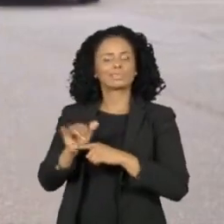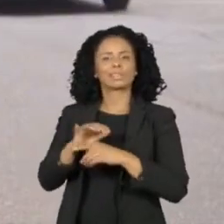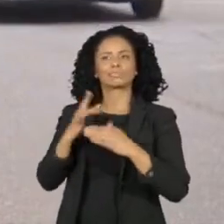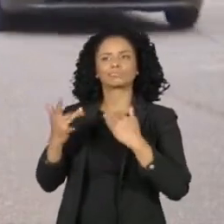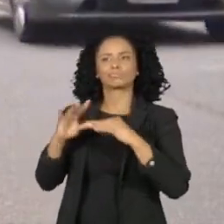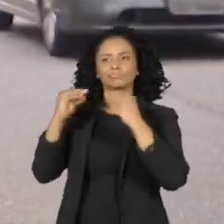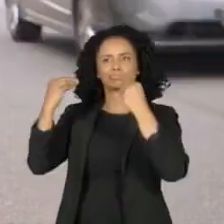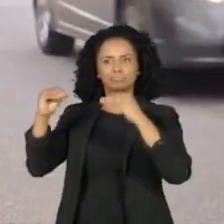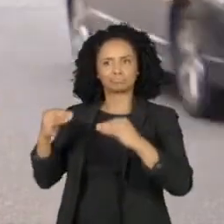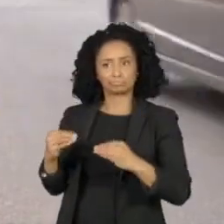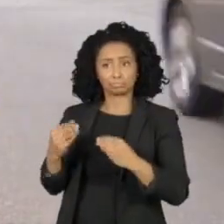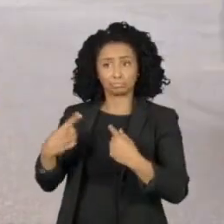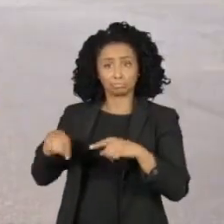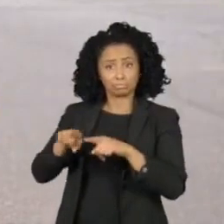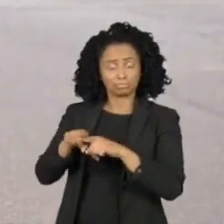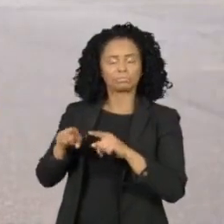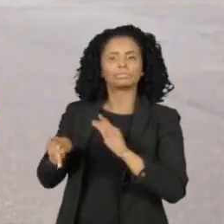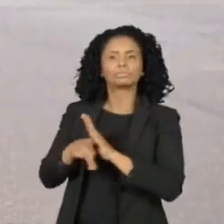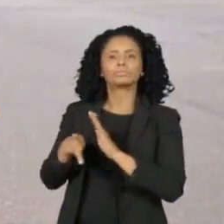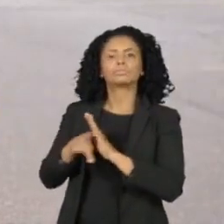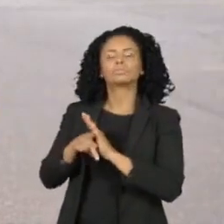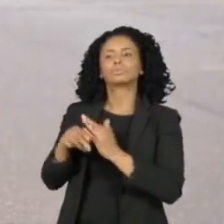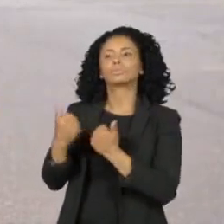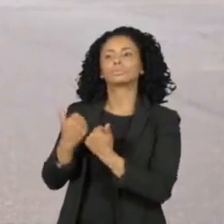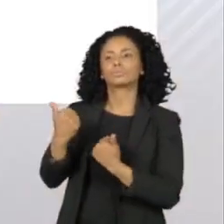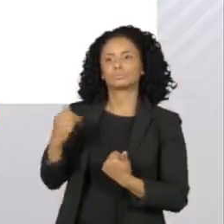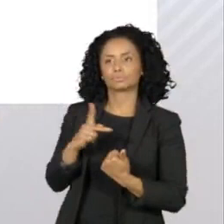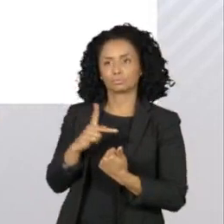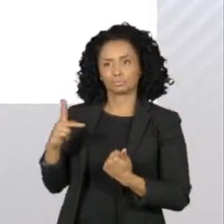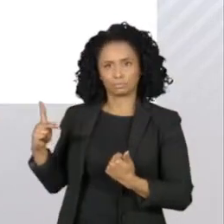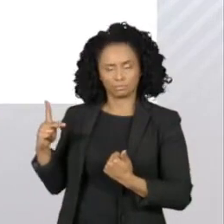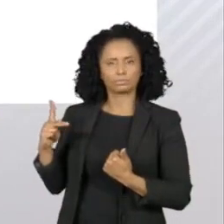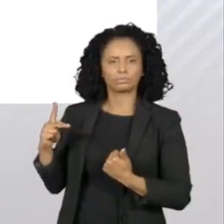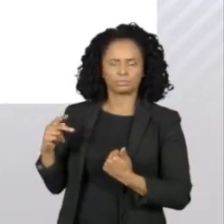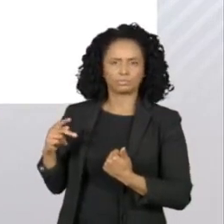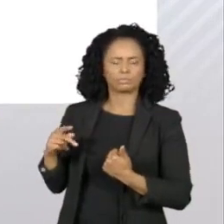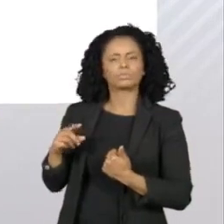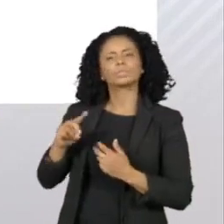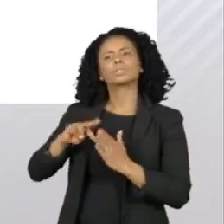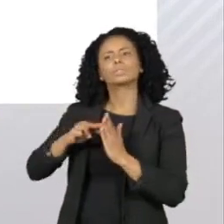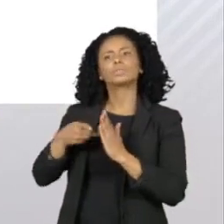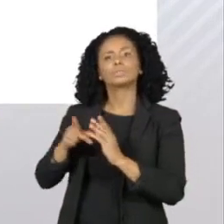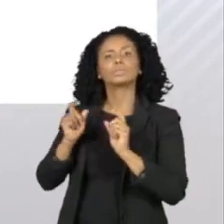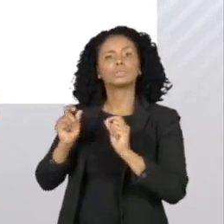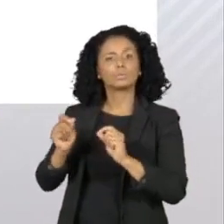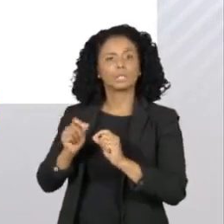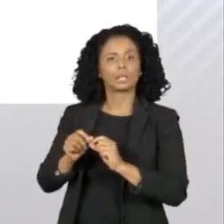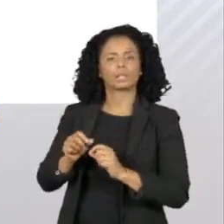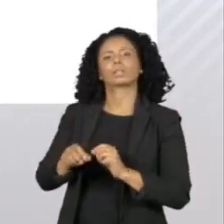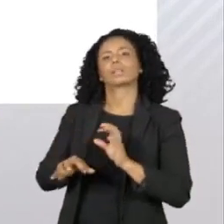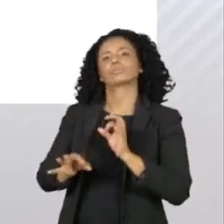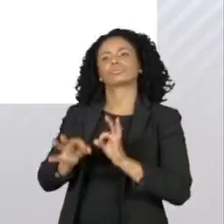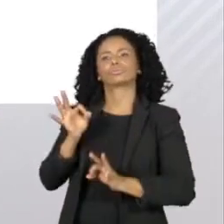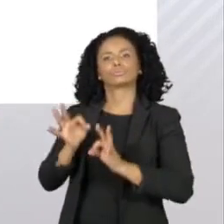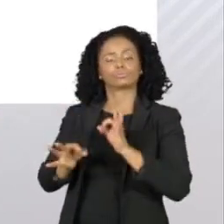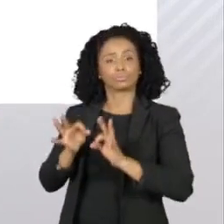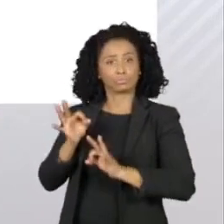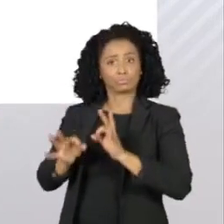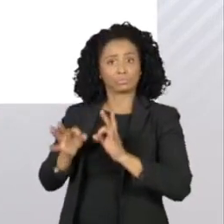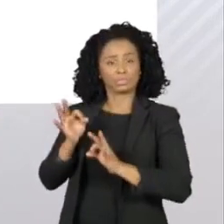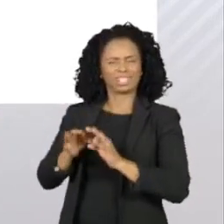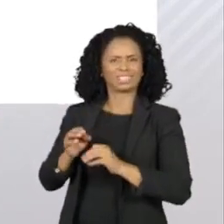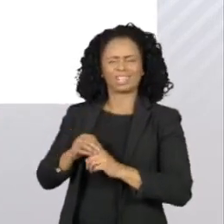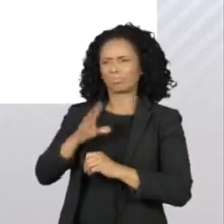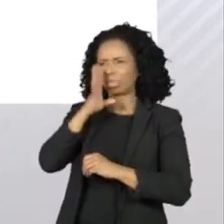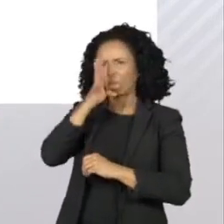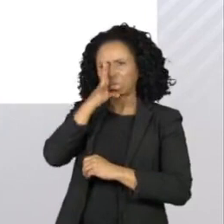É o caso do vice-presidente da República, que disse que esse é mais um caso onde o judiciário extrapolou seus limites, já